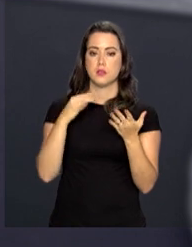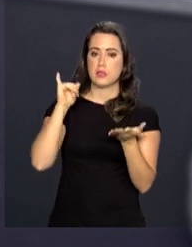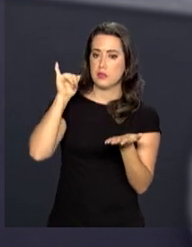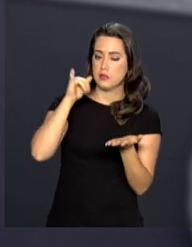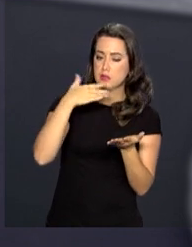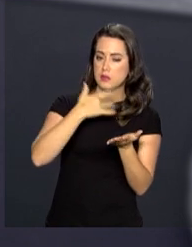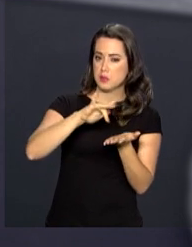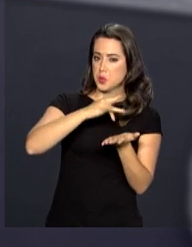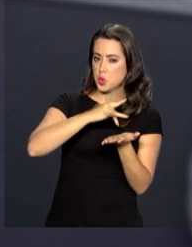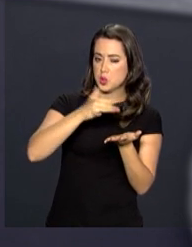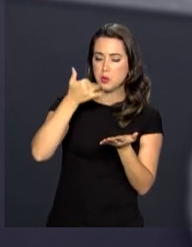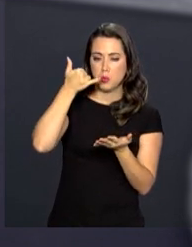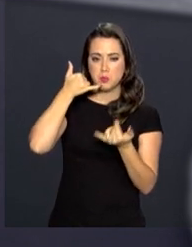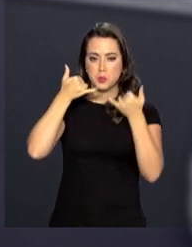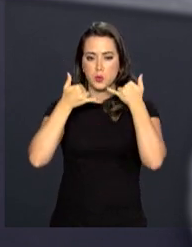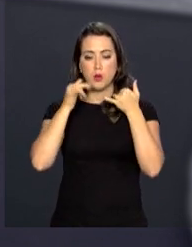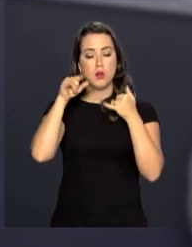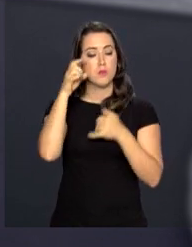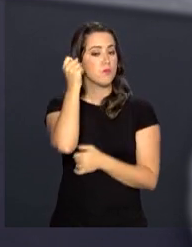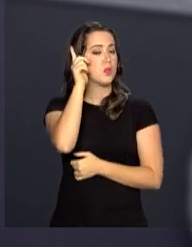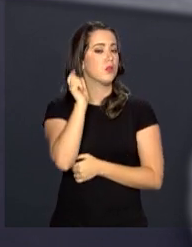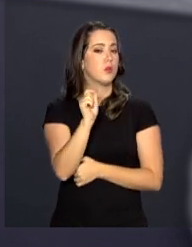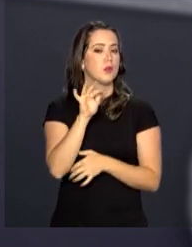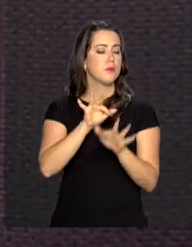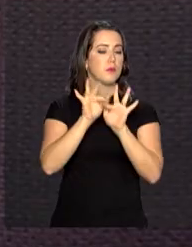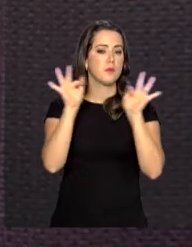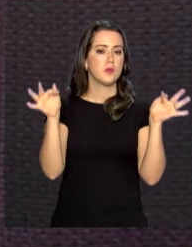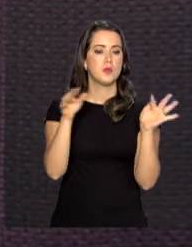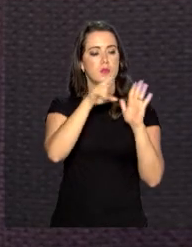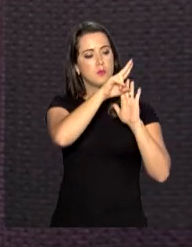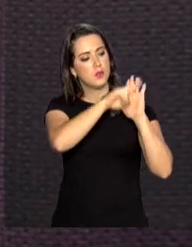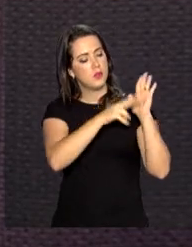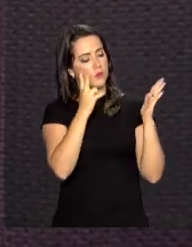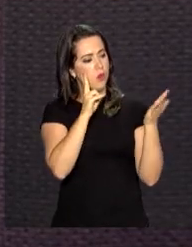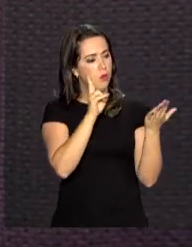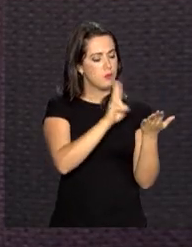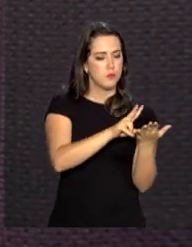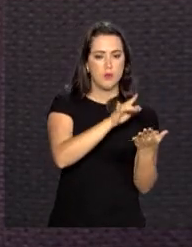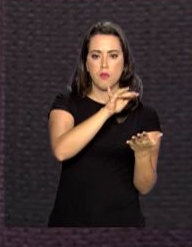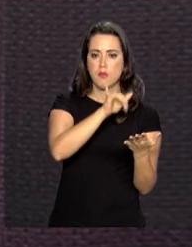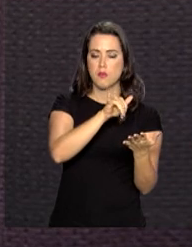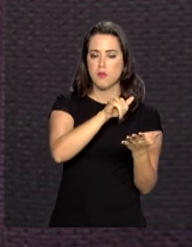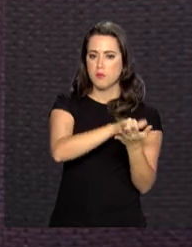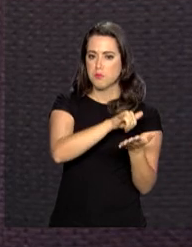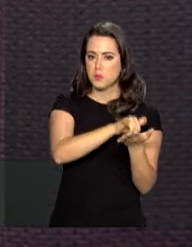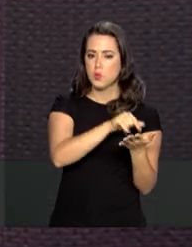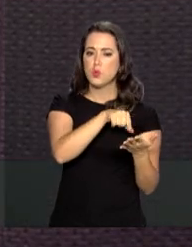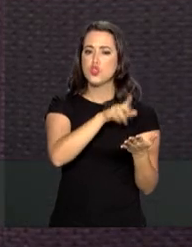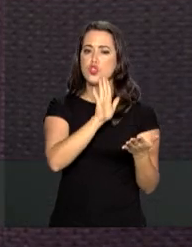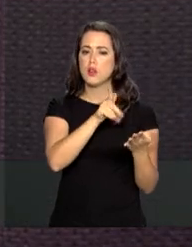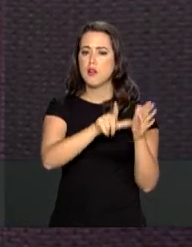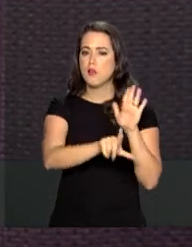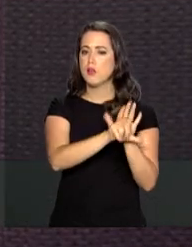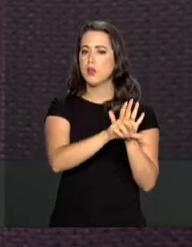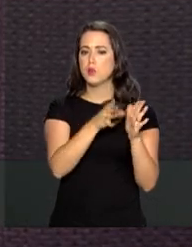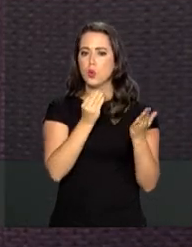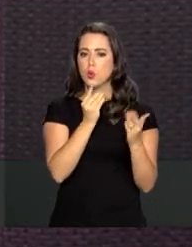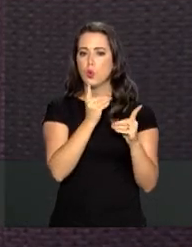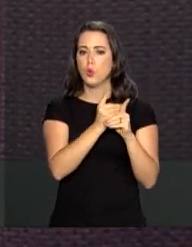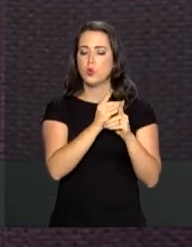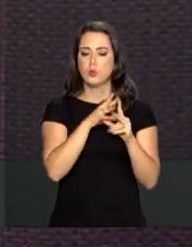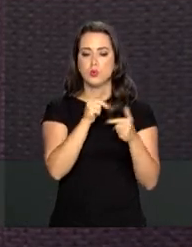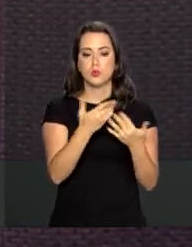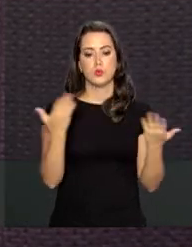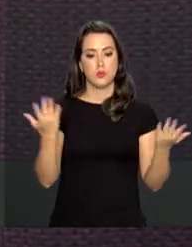ideia é simplificar o acesso da população às normas. Esse aplicativo, hoje, se a gente